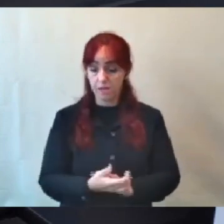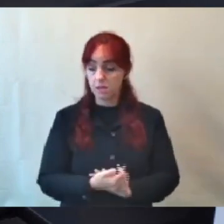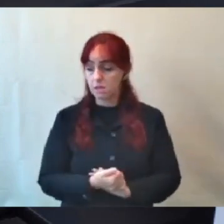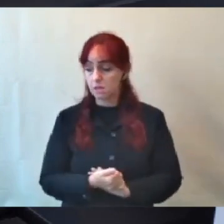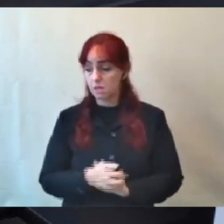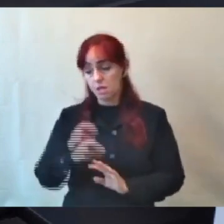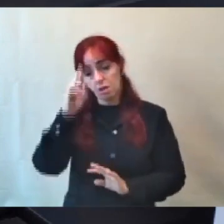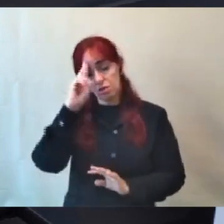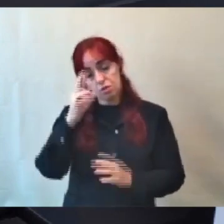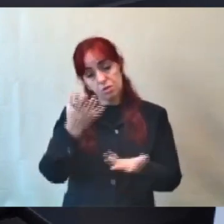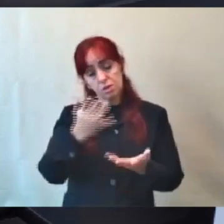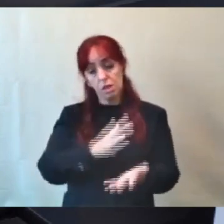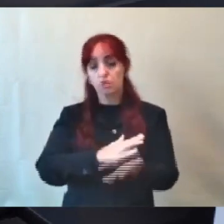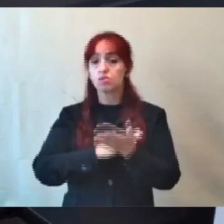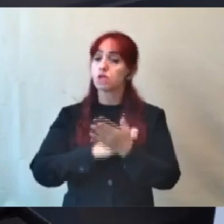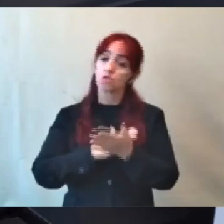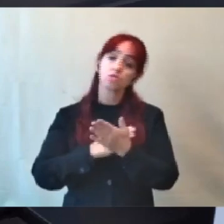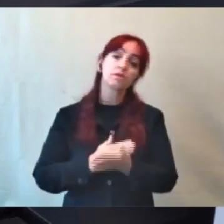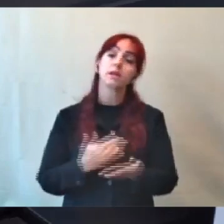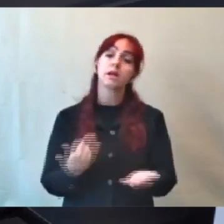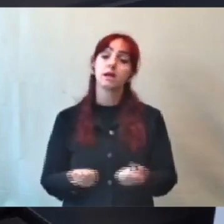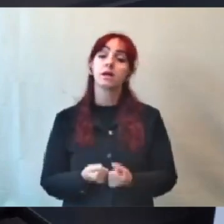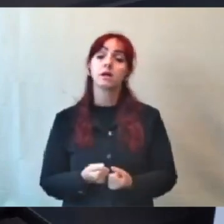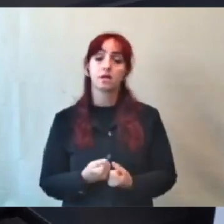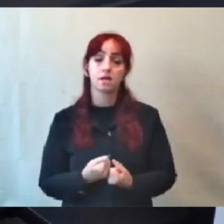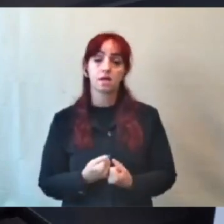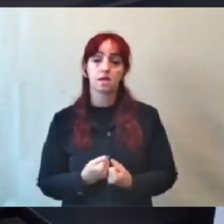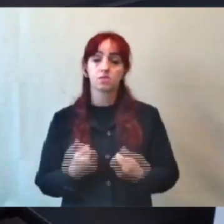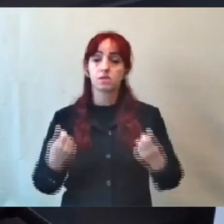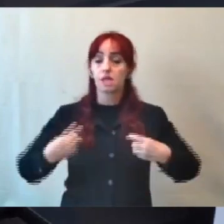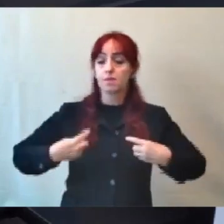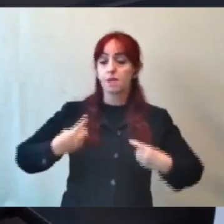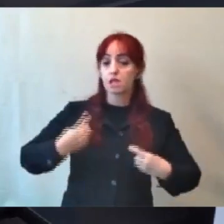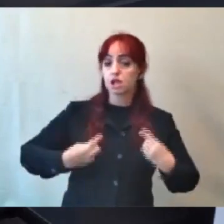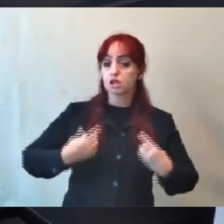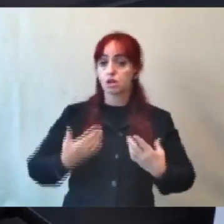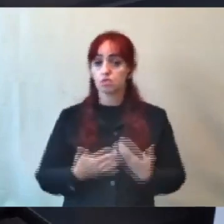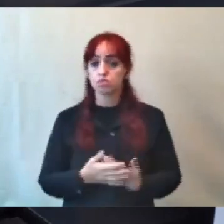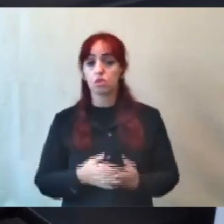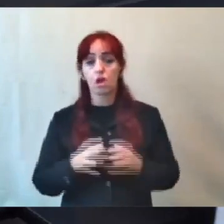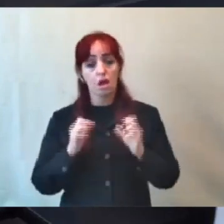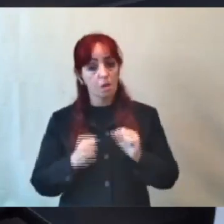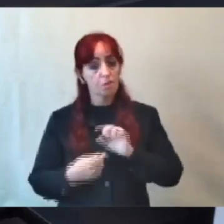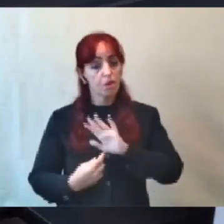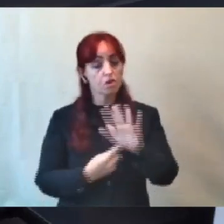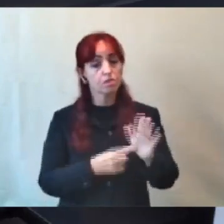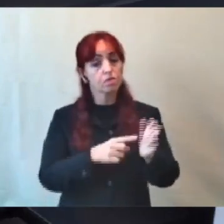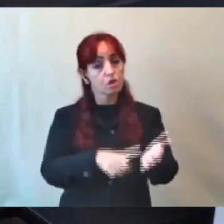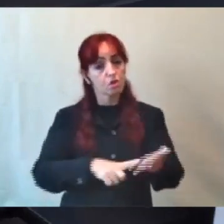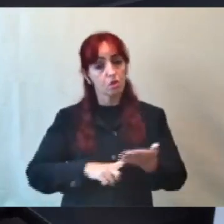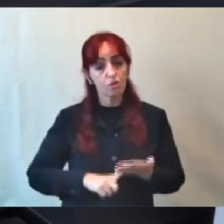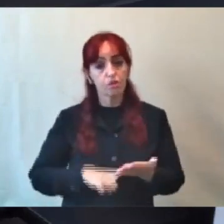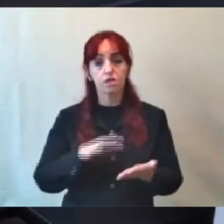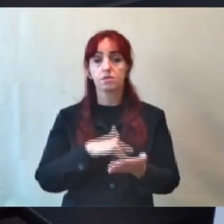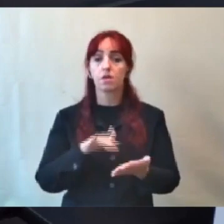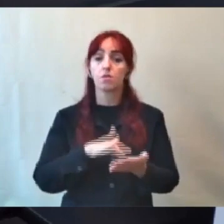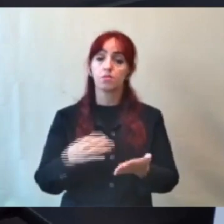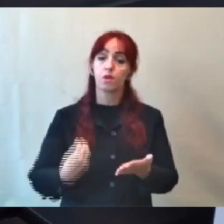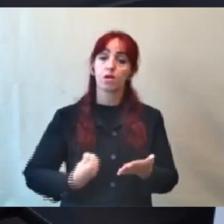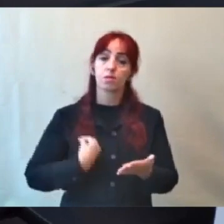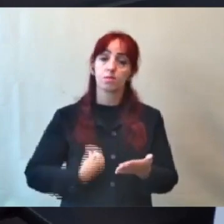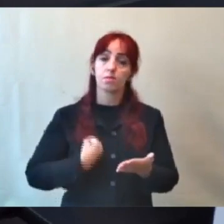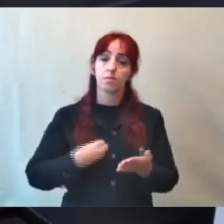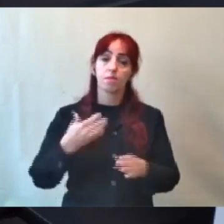ajudar, inclusive, com essa intermediação com o governo, pode apresentar um convite para que o secretário possa participar da nossa audiência